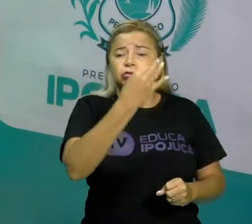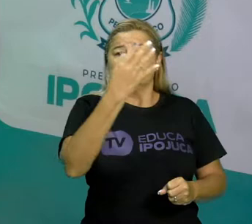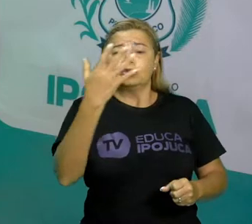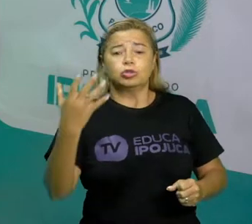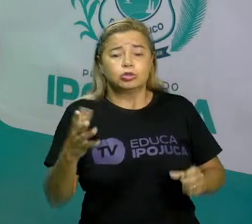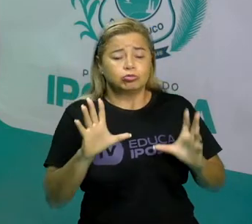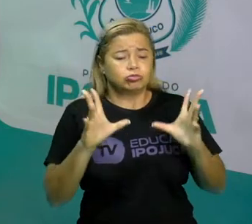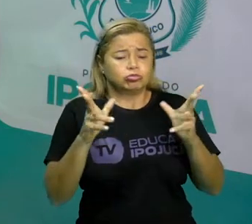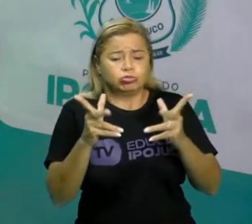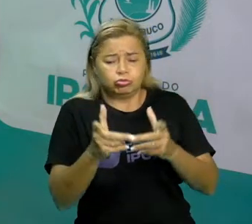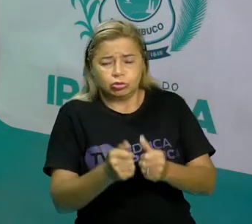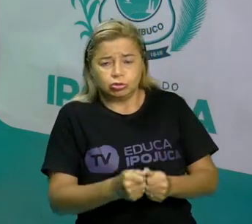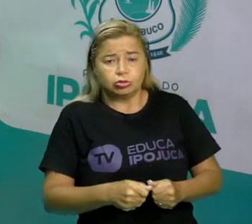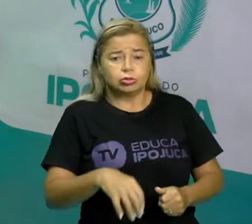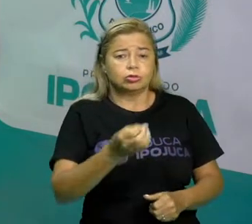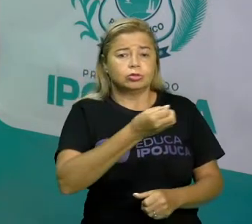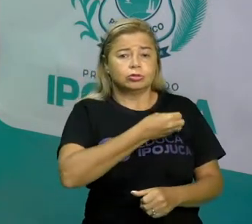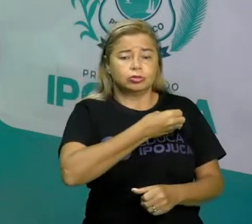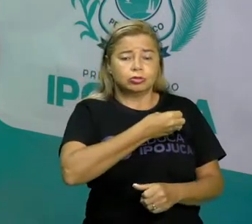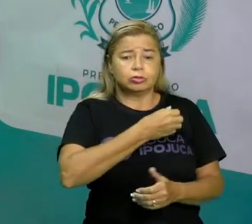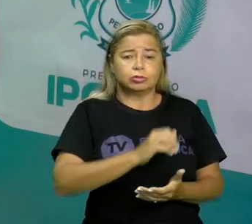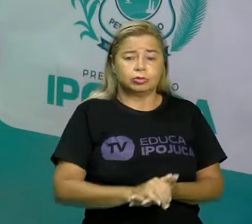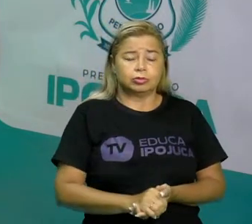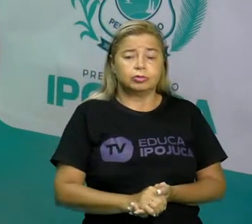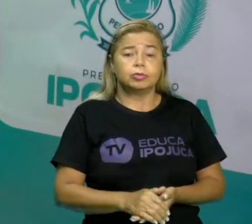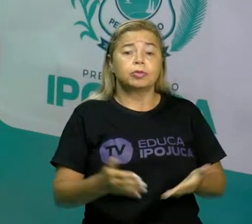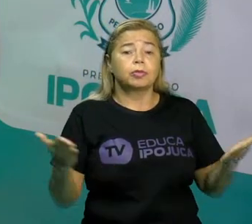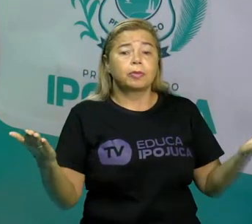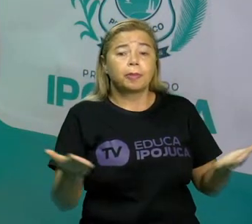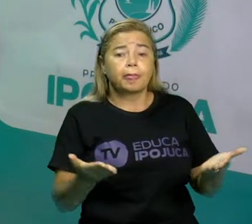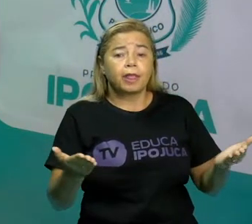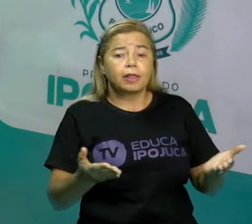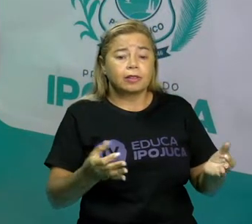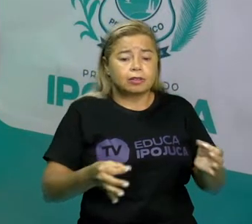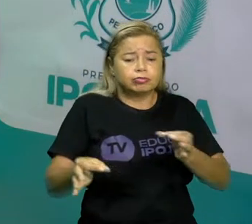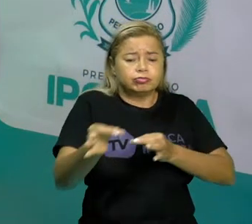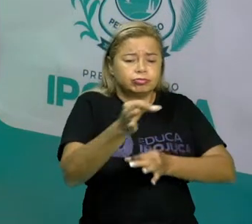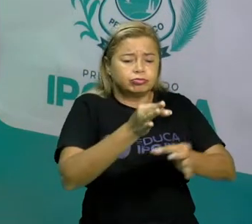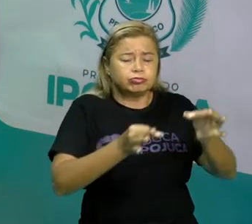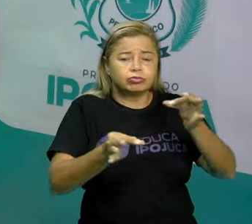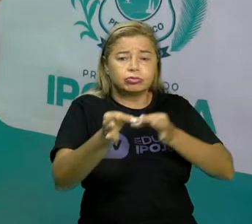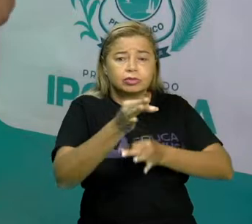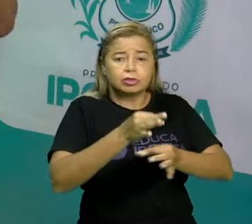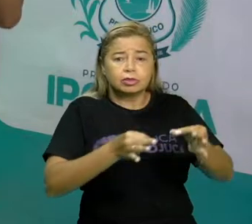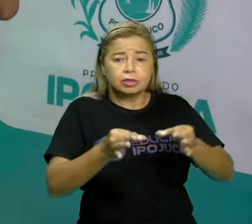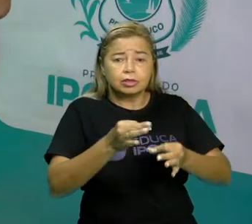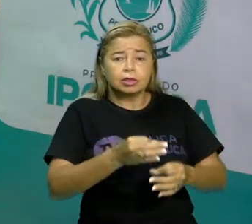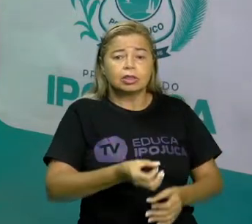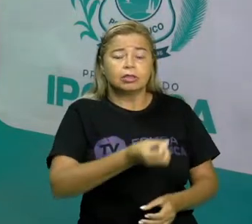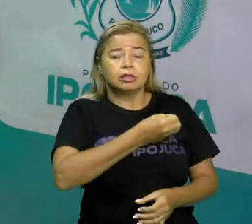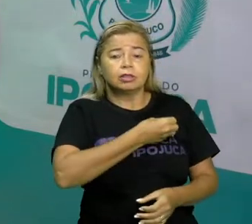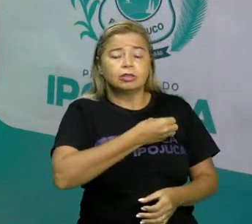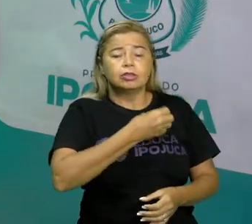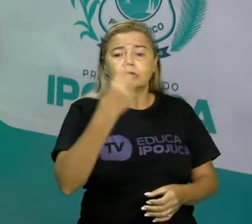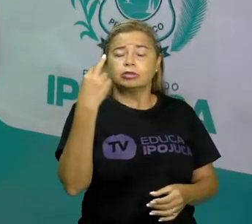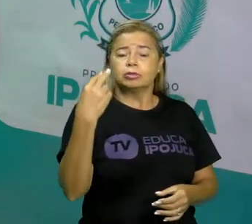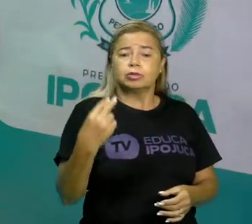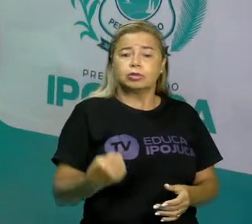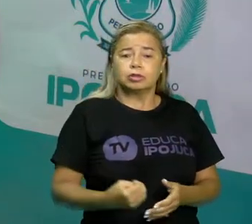Vamos agora ordenar os números naturais. Por que logo ordenar? Para a gente entender